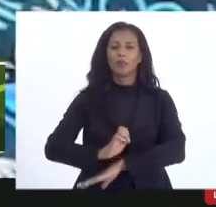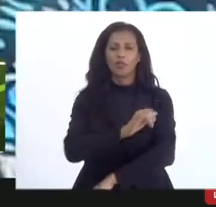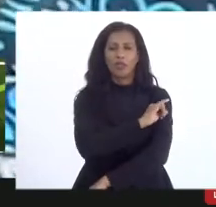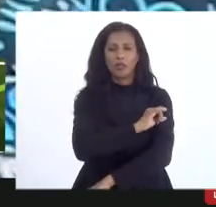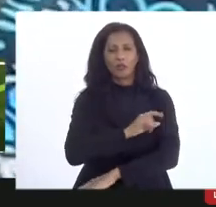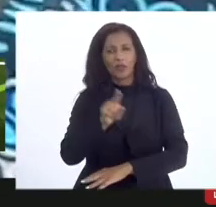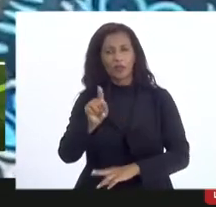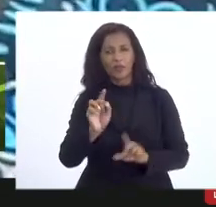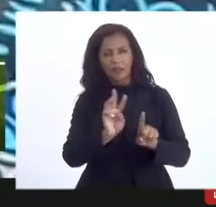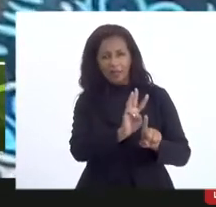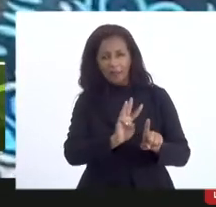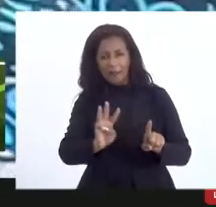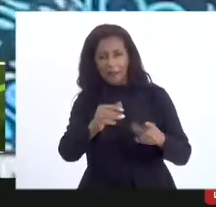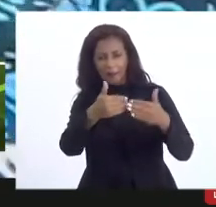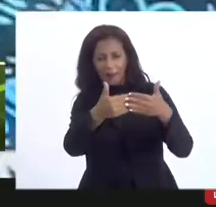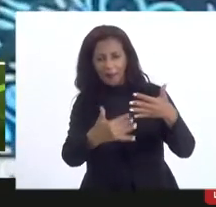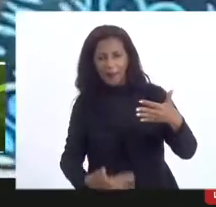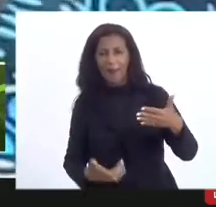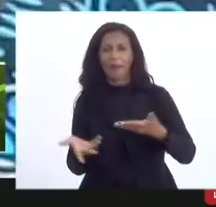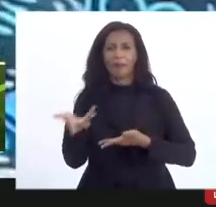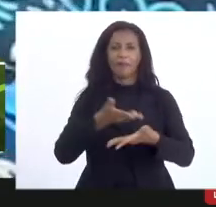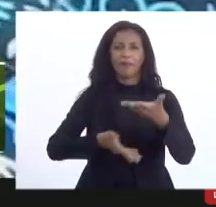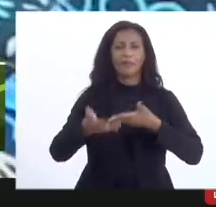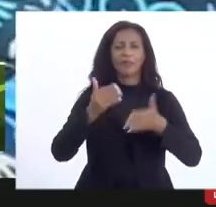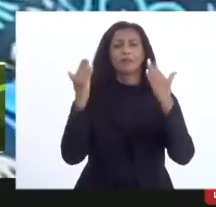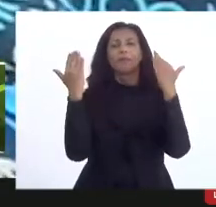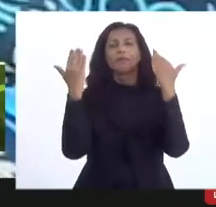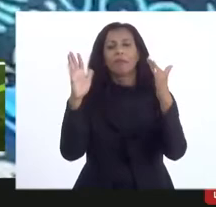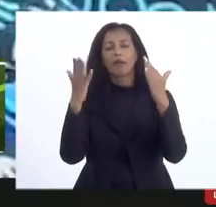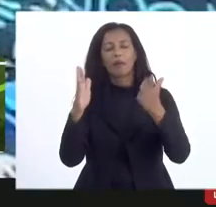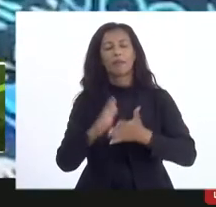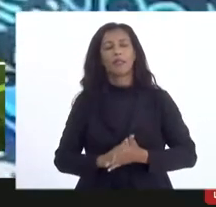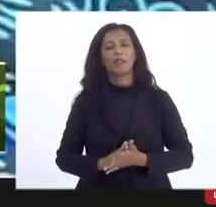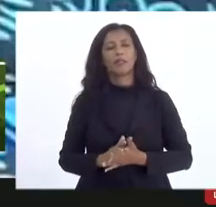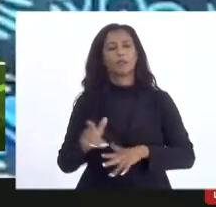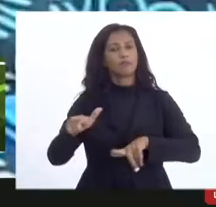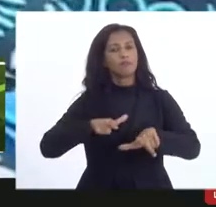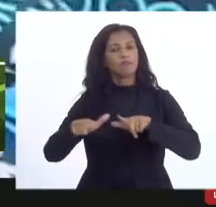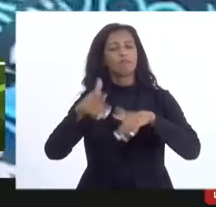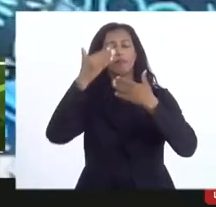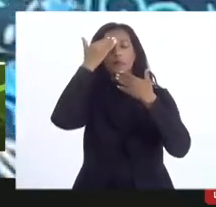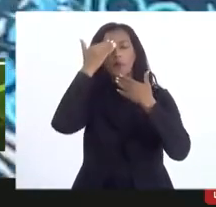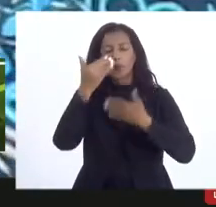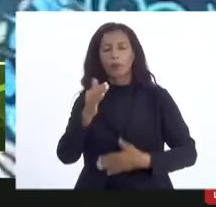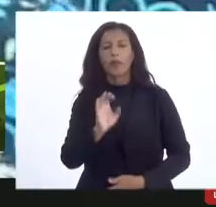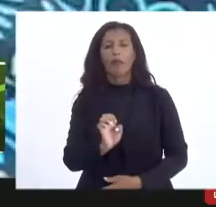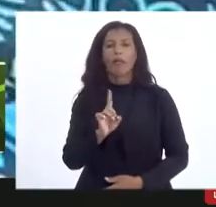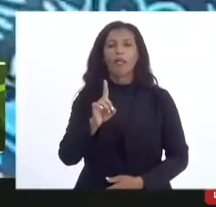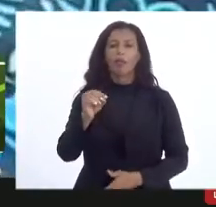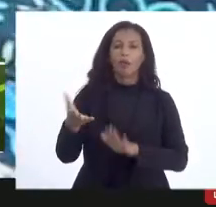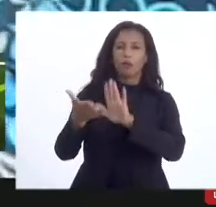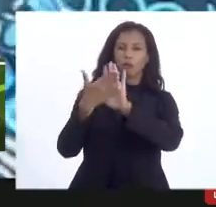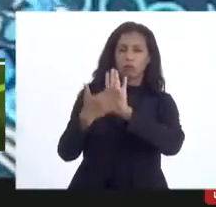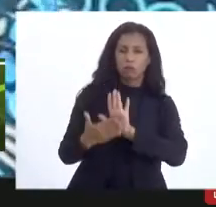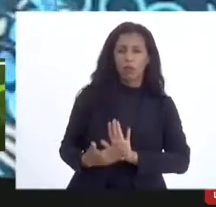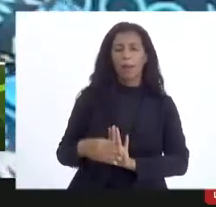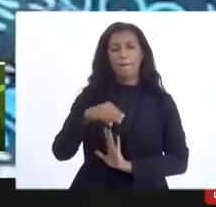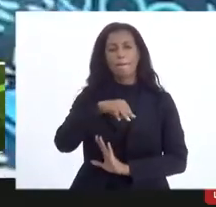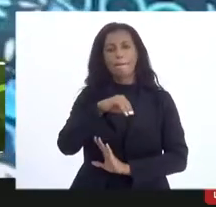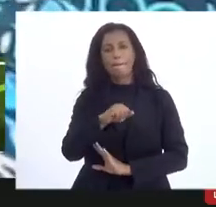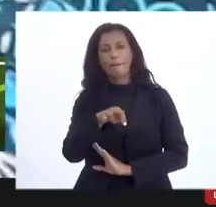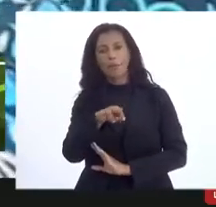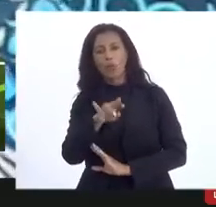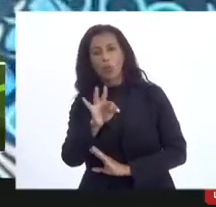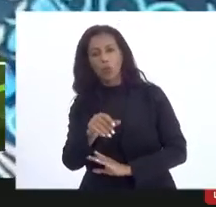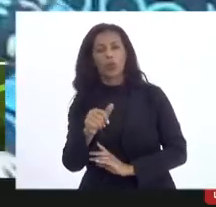chat participando ativamente desse processo obrigado parabéns pela iniciativa obrigado Eduardo por encaminhar uma proposta de minuta e vamos